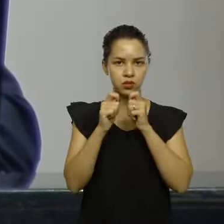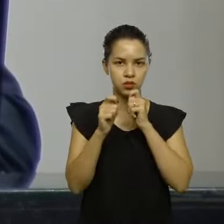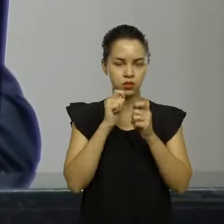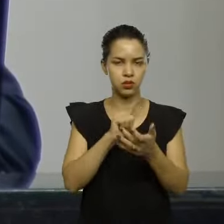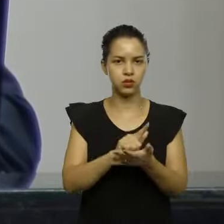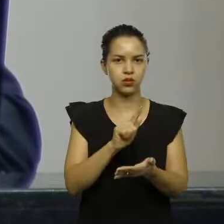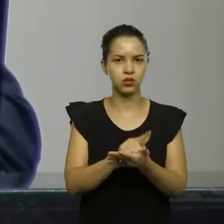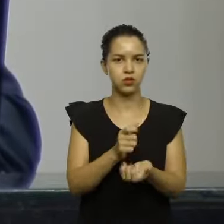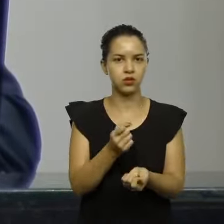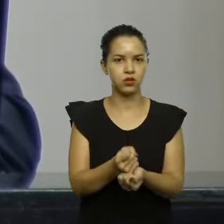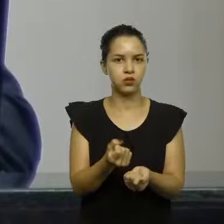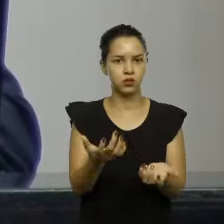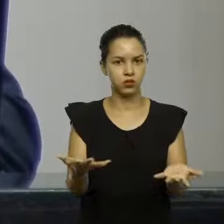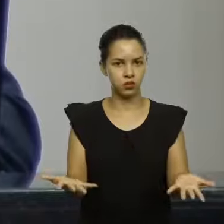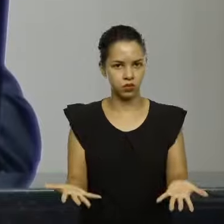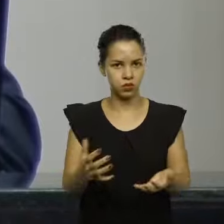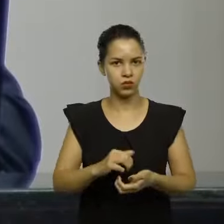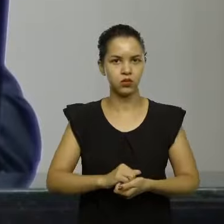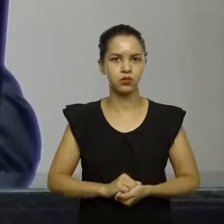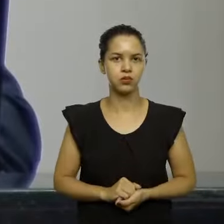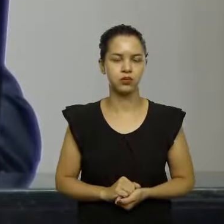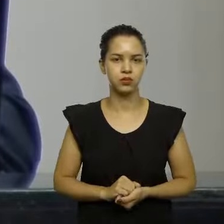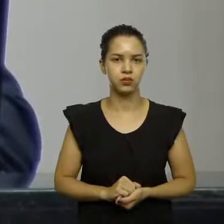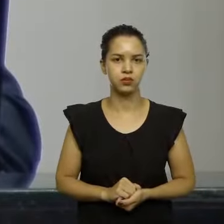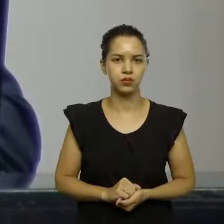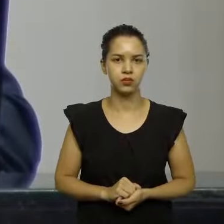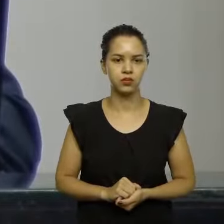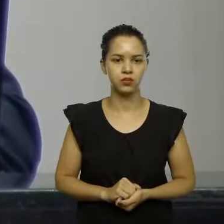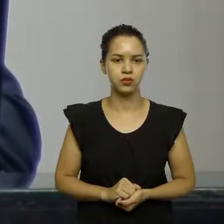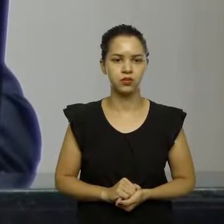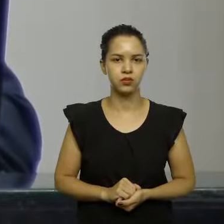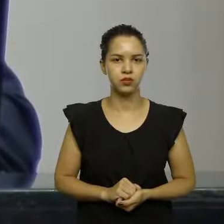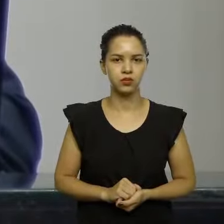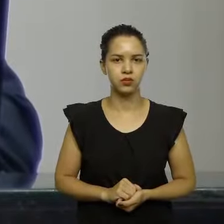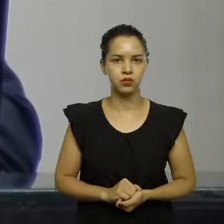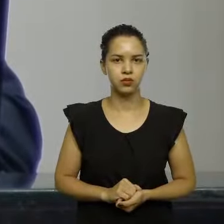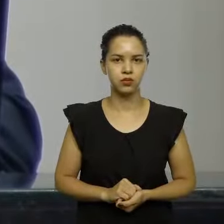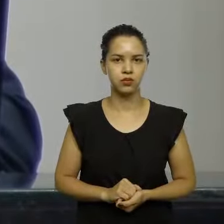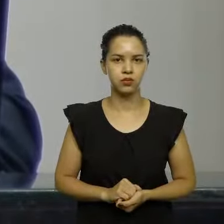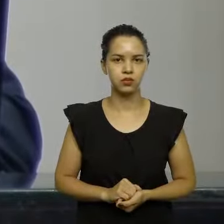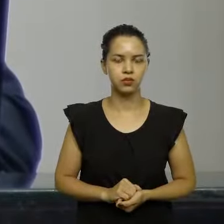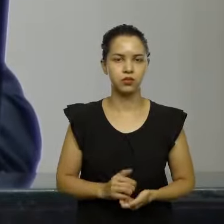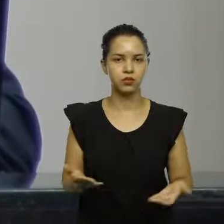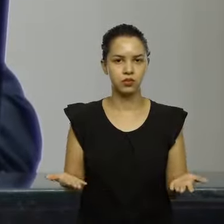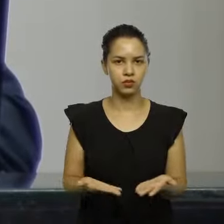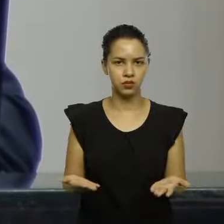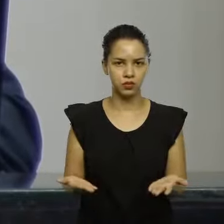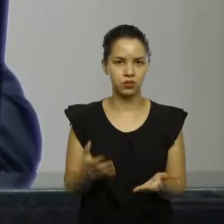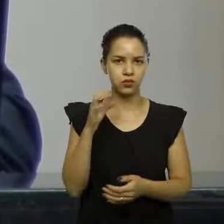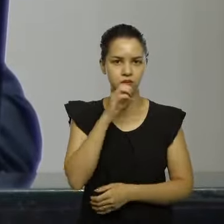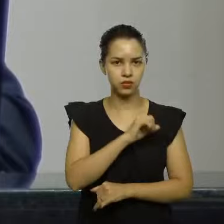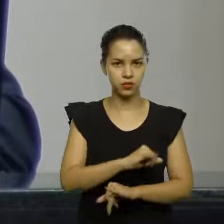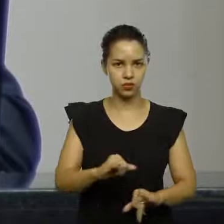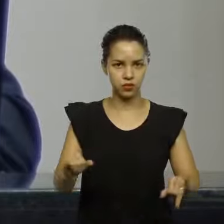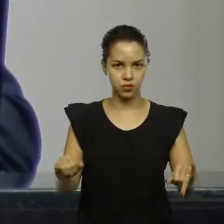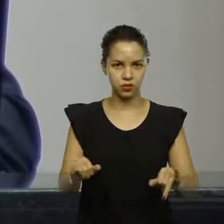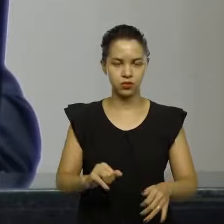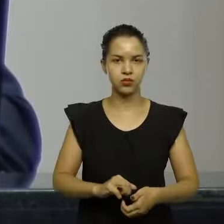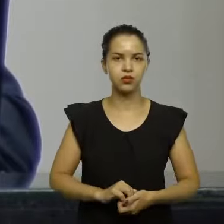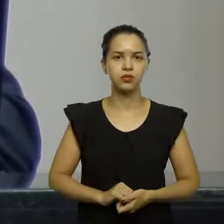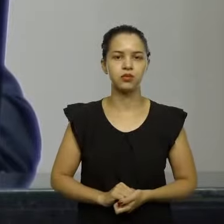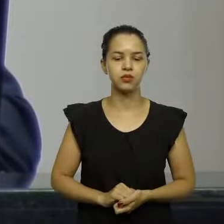proceda à distribuição do expediente. Passamos às breves comunicações.